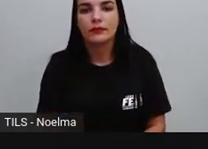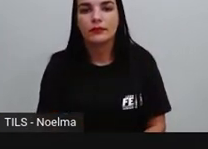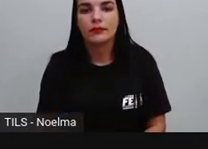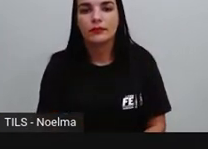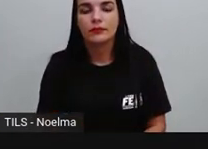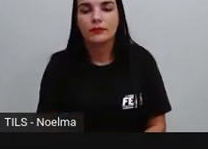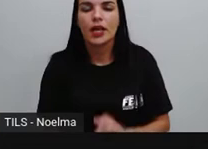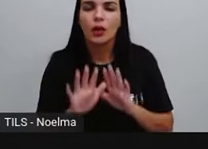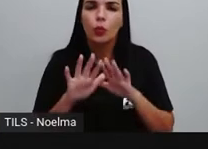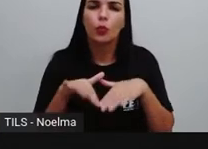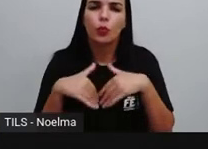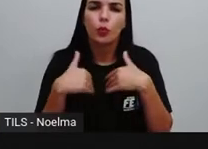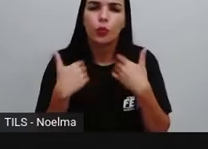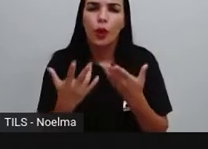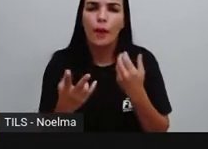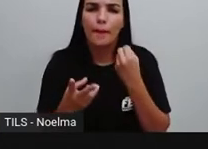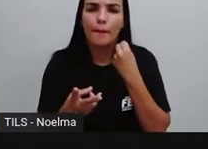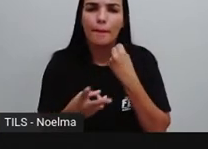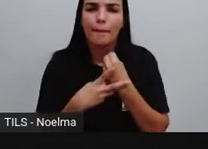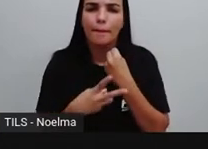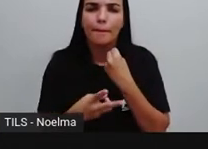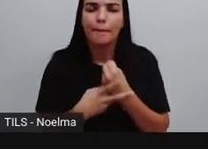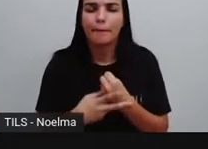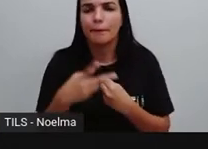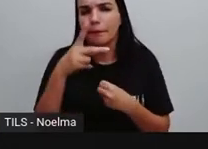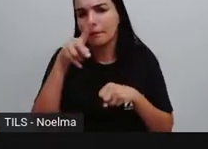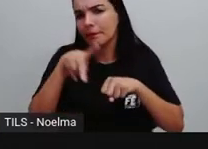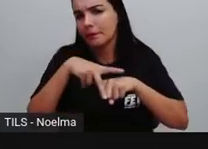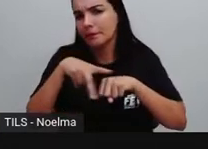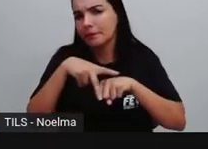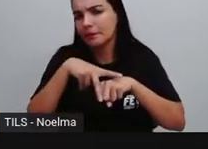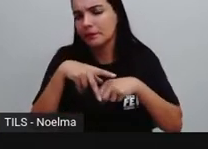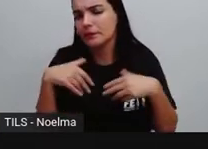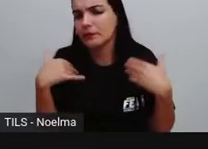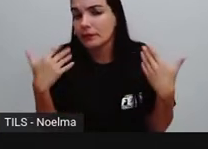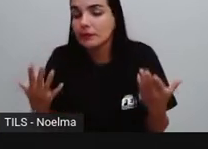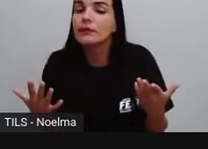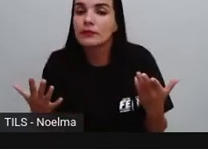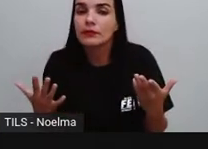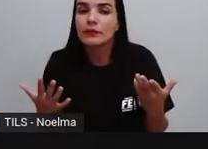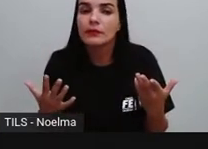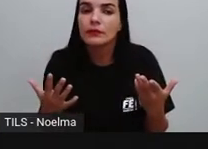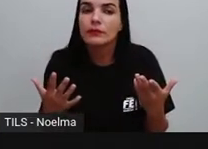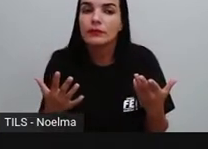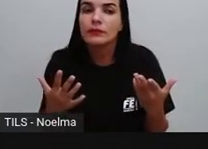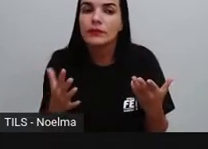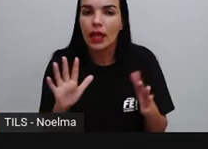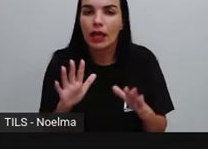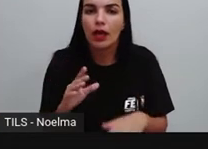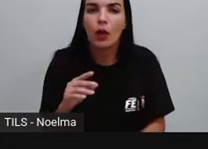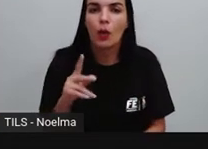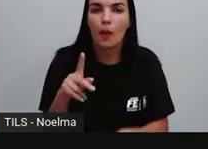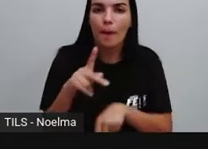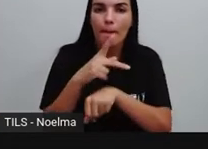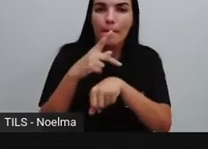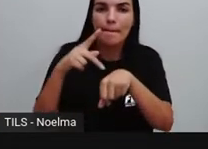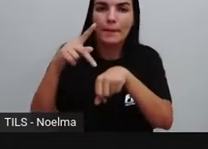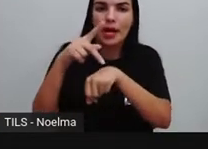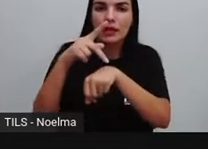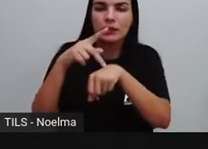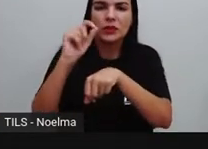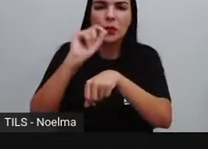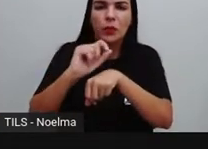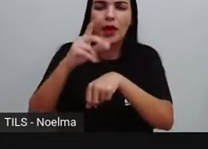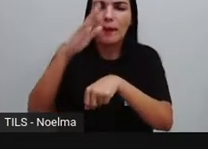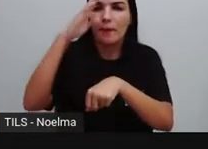Então, qual é a pessoa do verbo de cada um desses aí? O país se comprometeu. Ele se